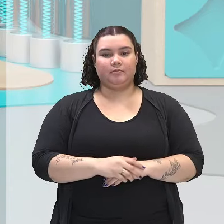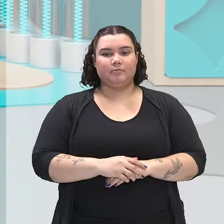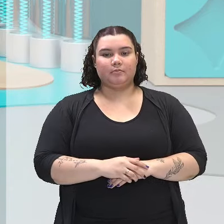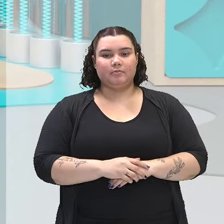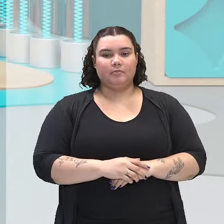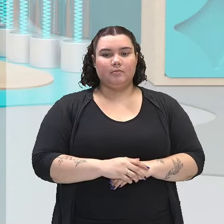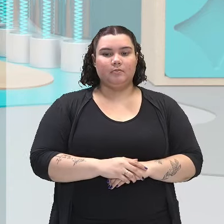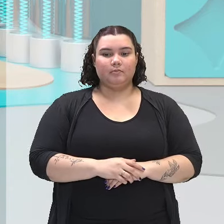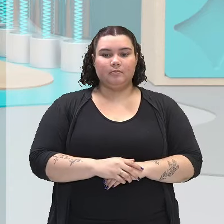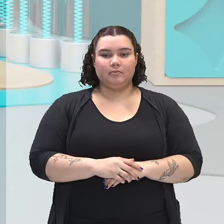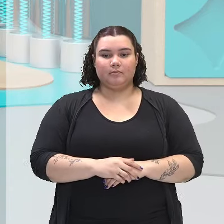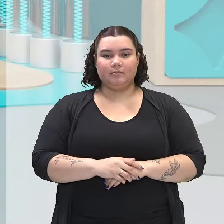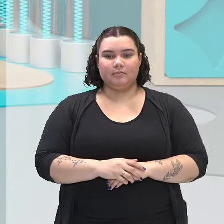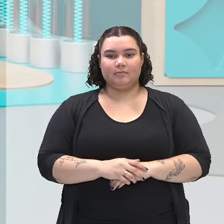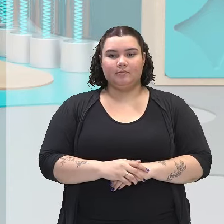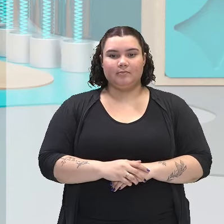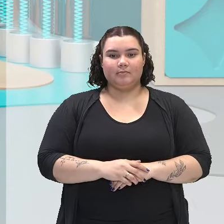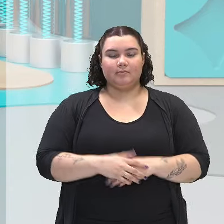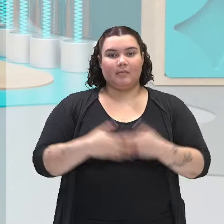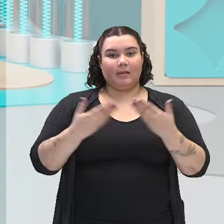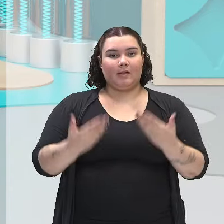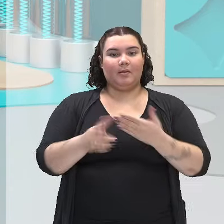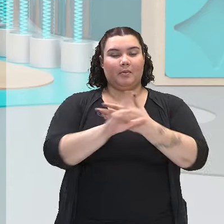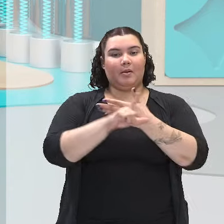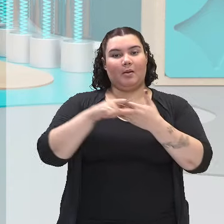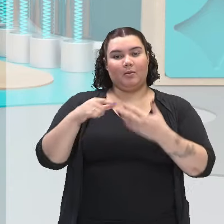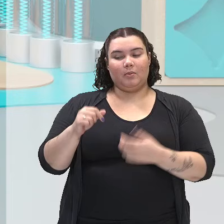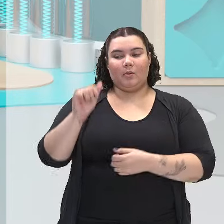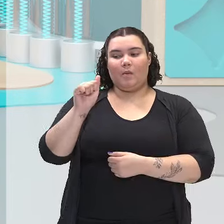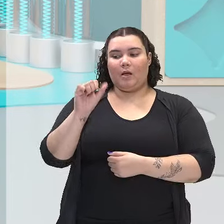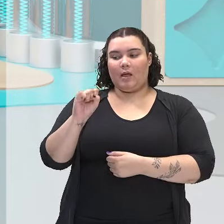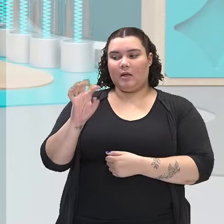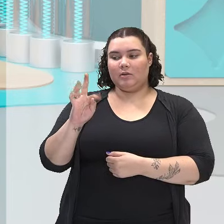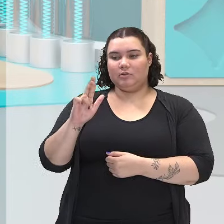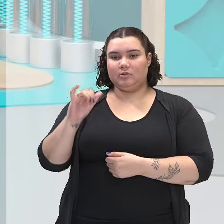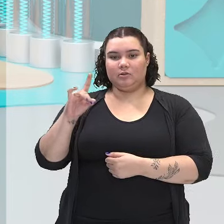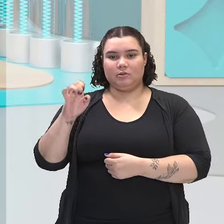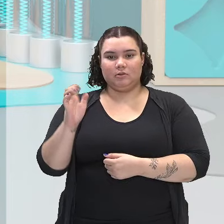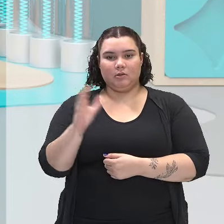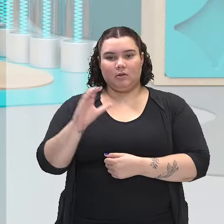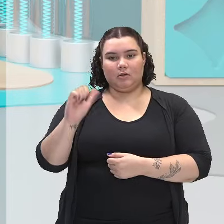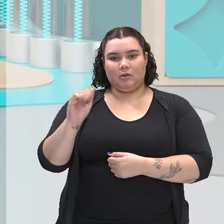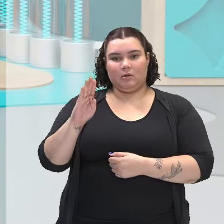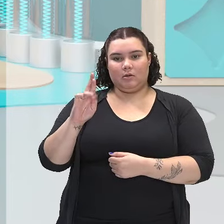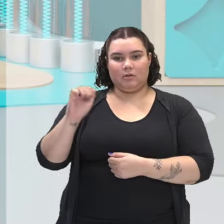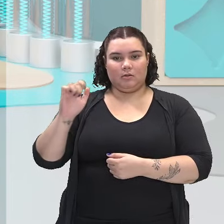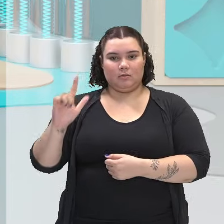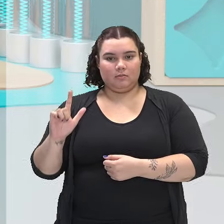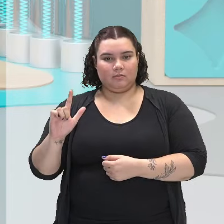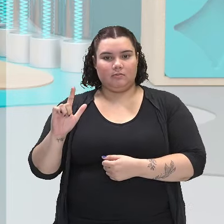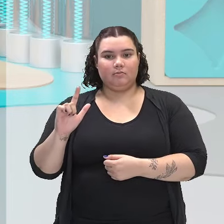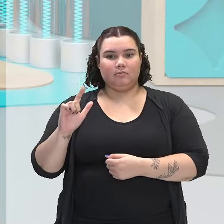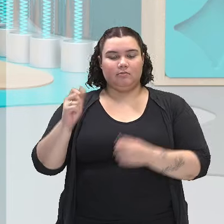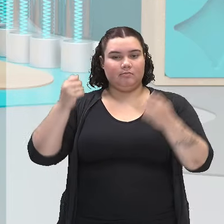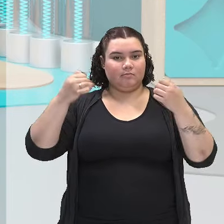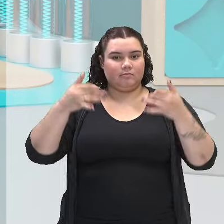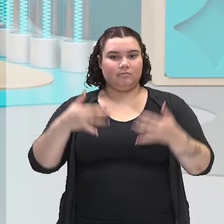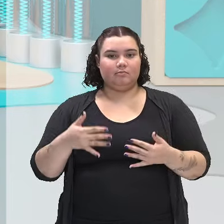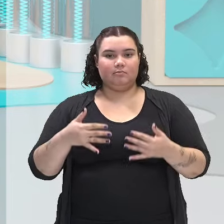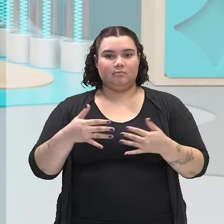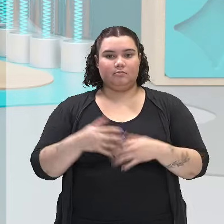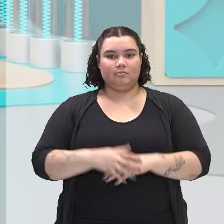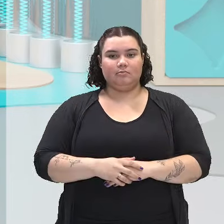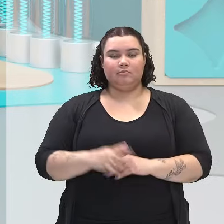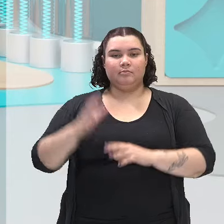a Astrid Cabral, ela colocou para nós, como já foi falado, a gente só está